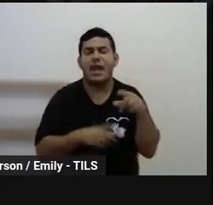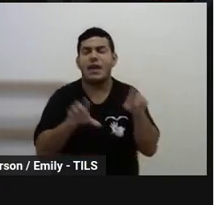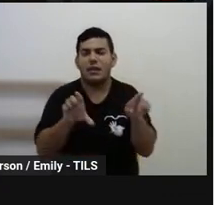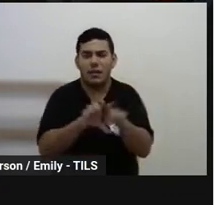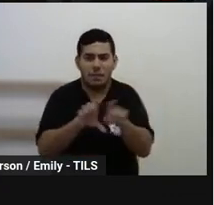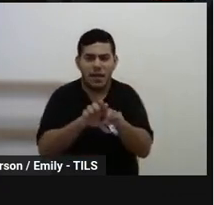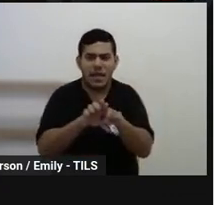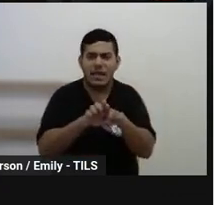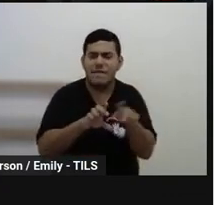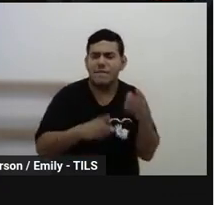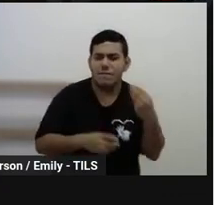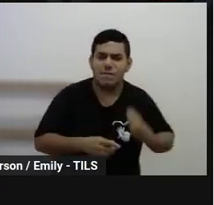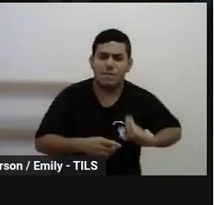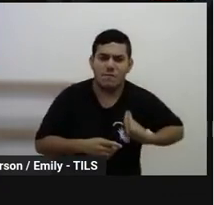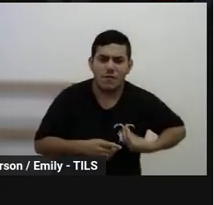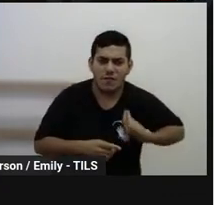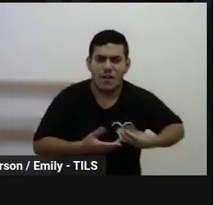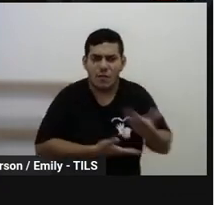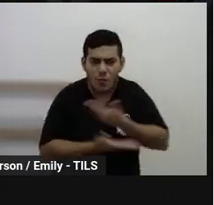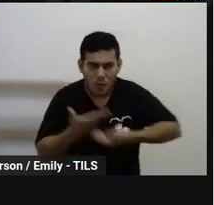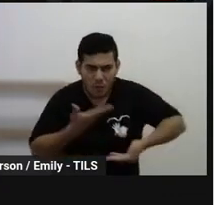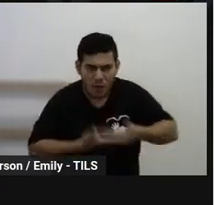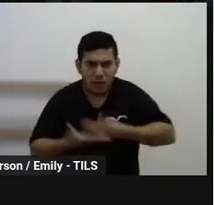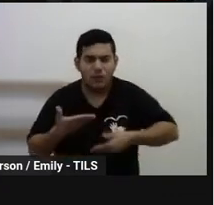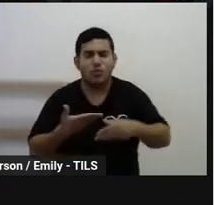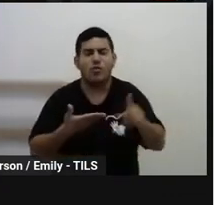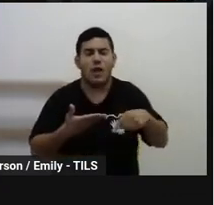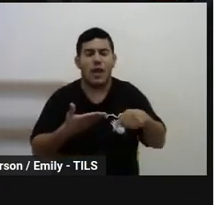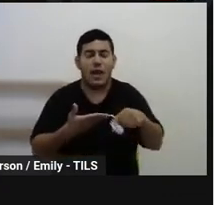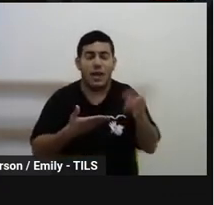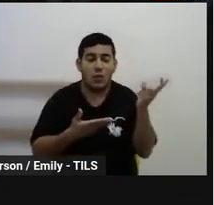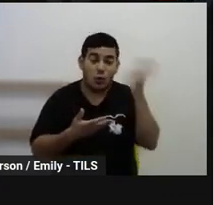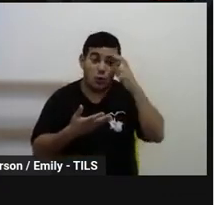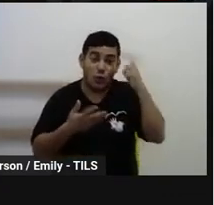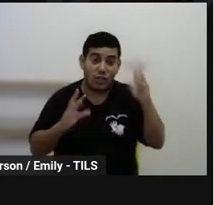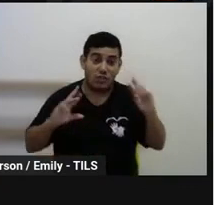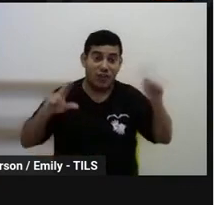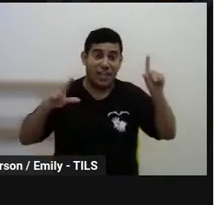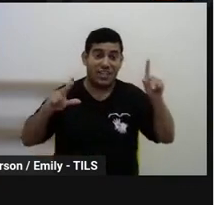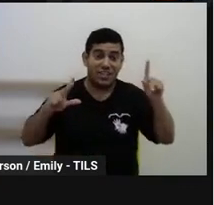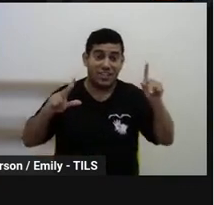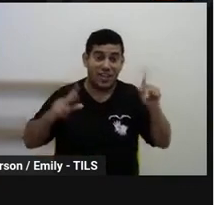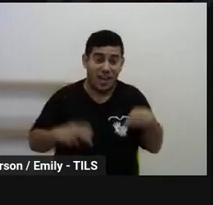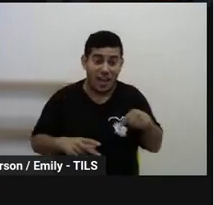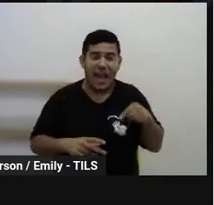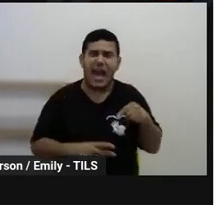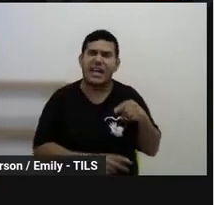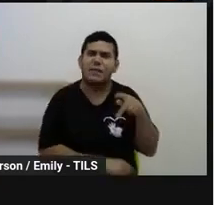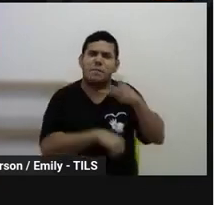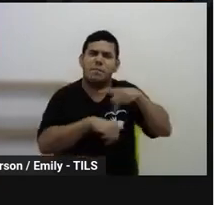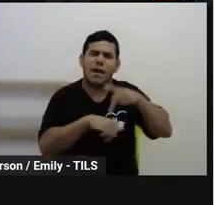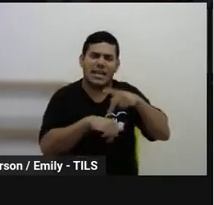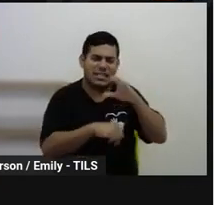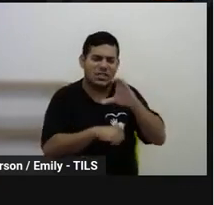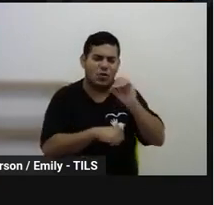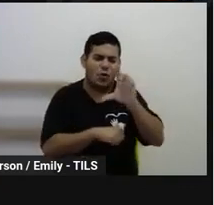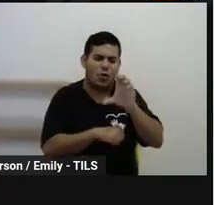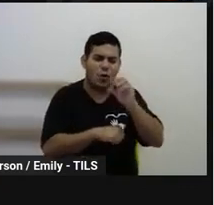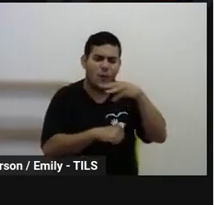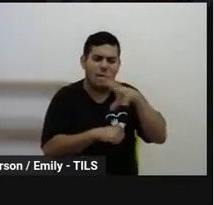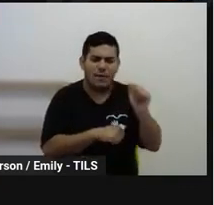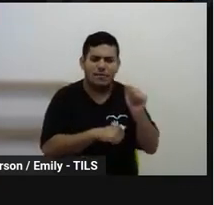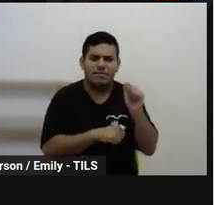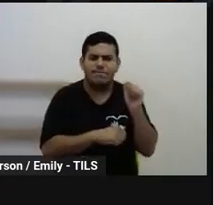experienciem essas questões interculturais, né? E aí, enfim,